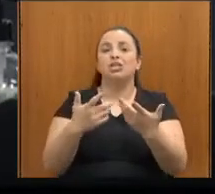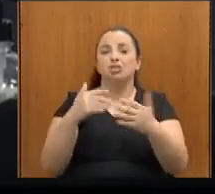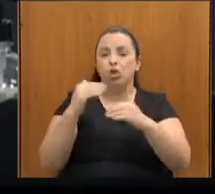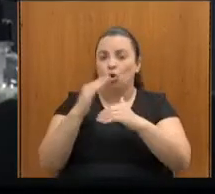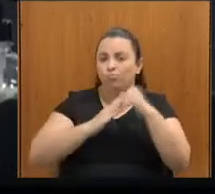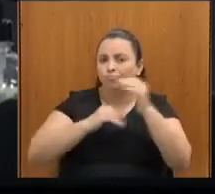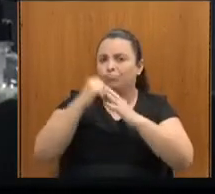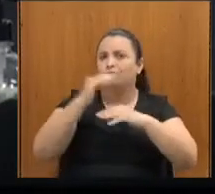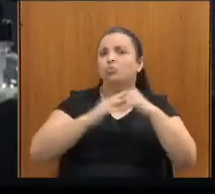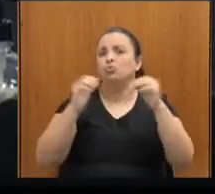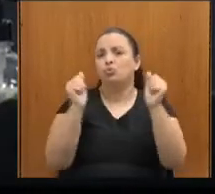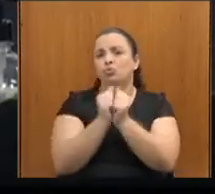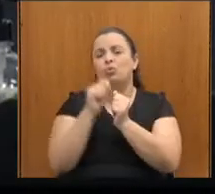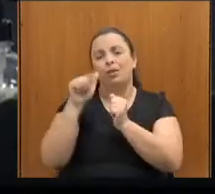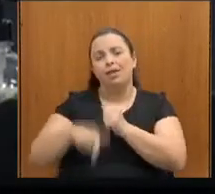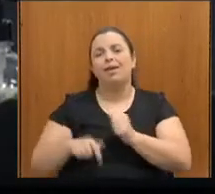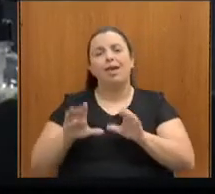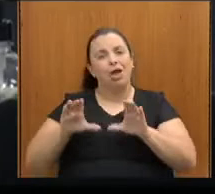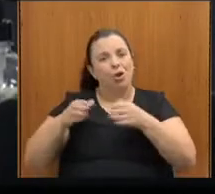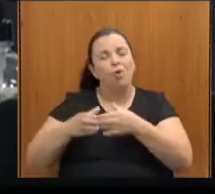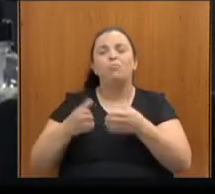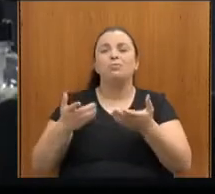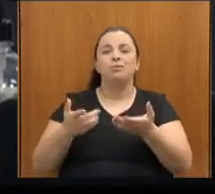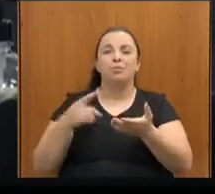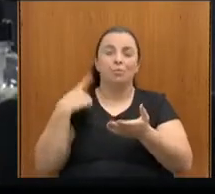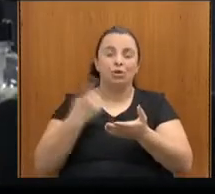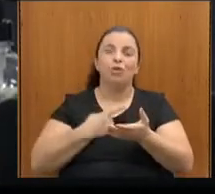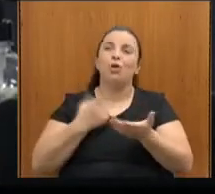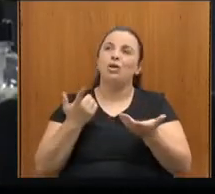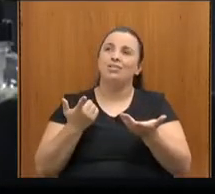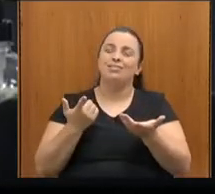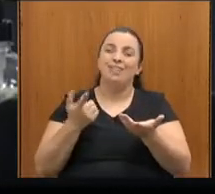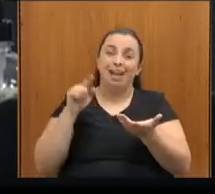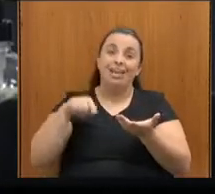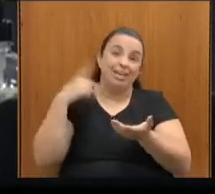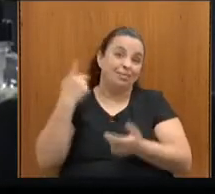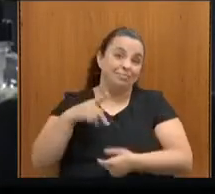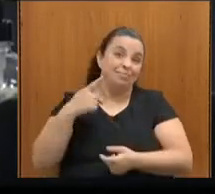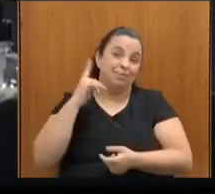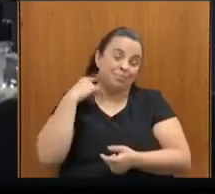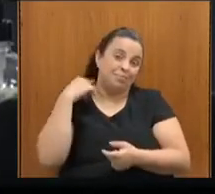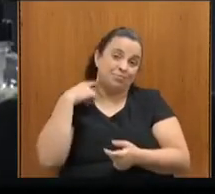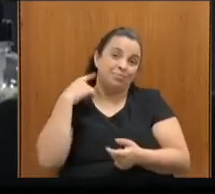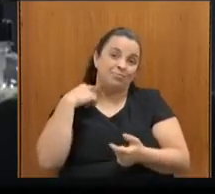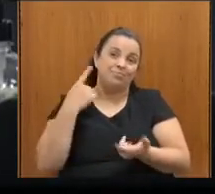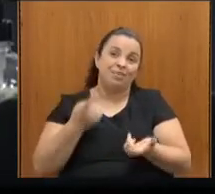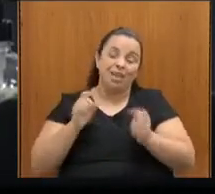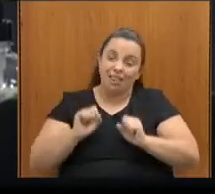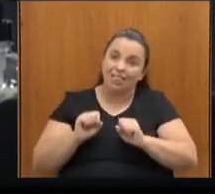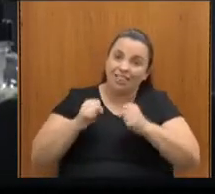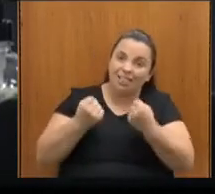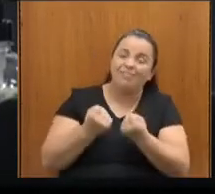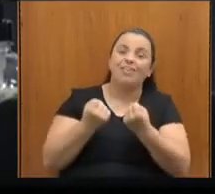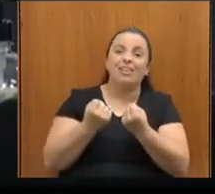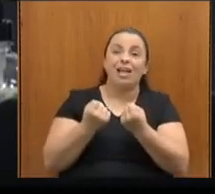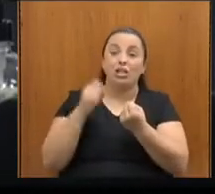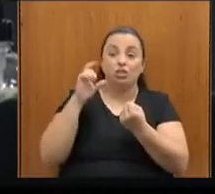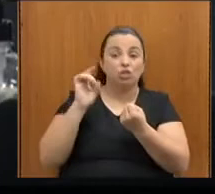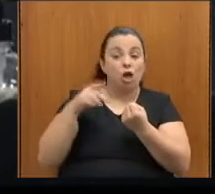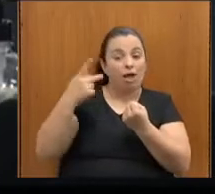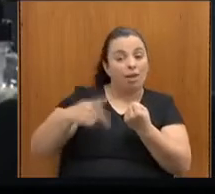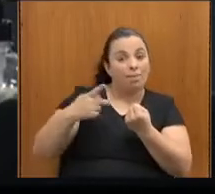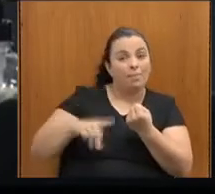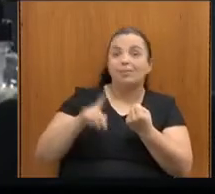lado dessa comissão para que a gente possa também, enquanto Estado de Minas Gerais, fazer essa defesa no âmbito federal. Vale